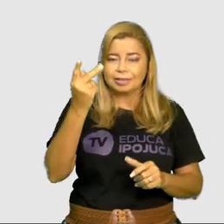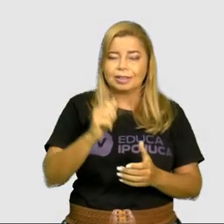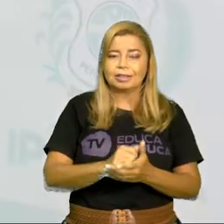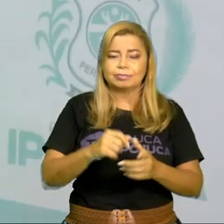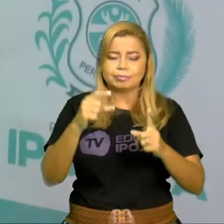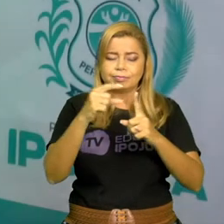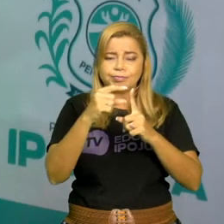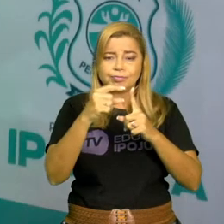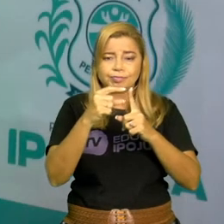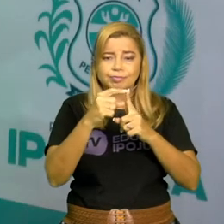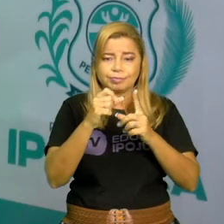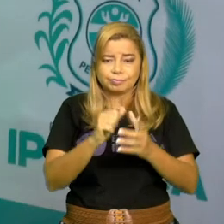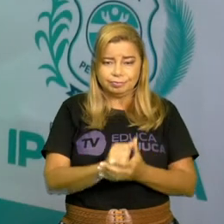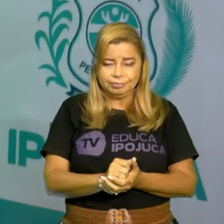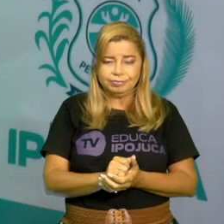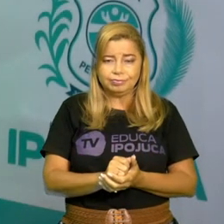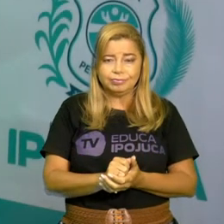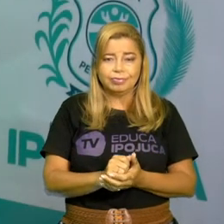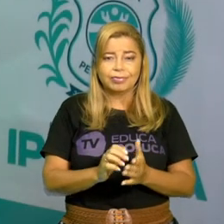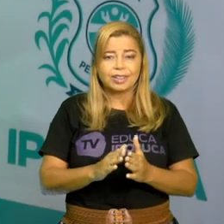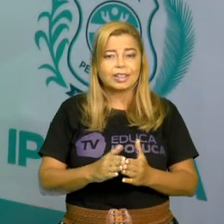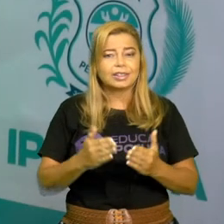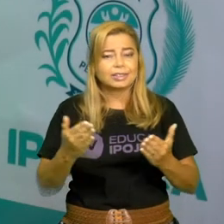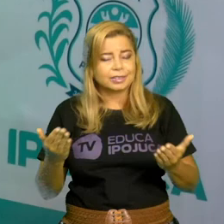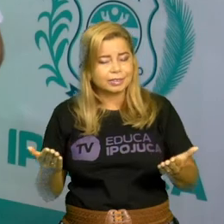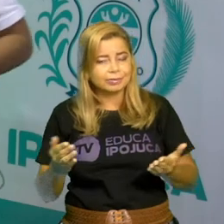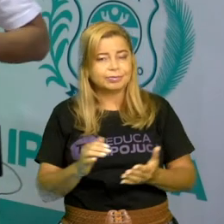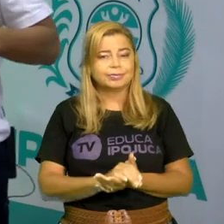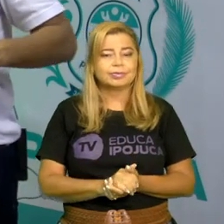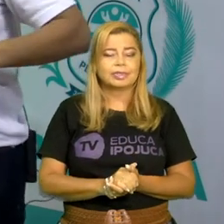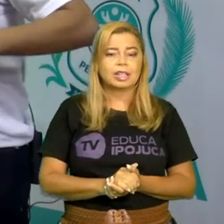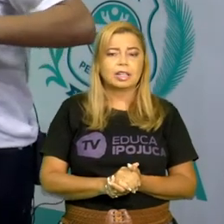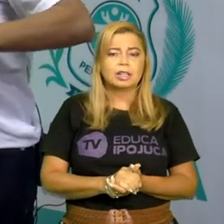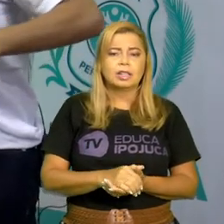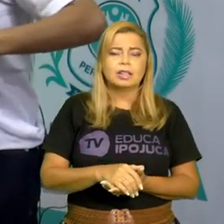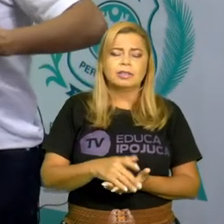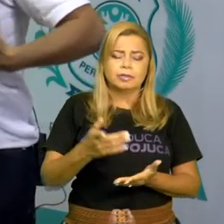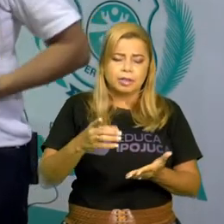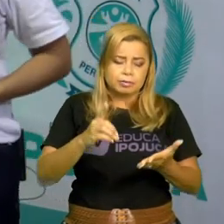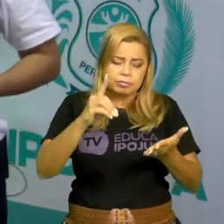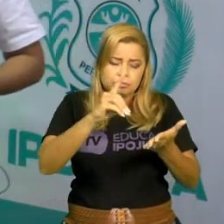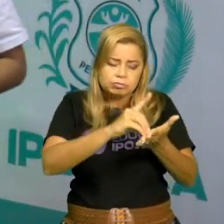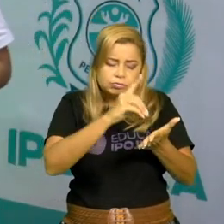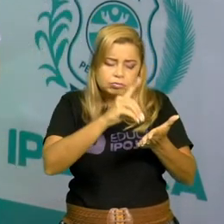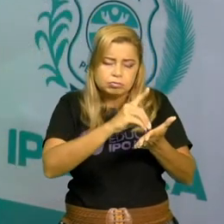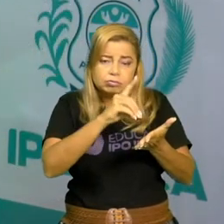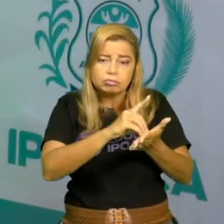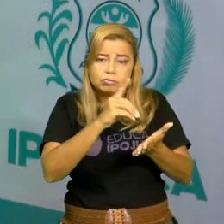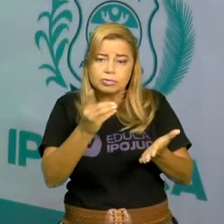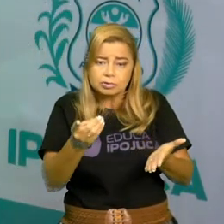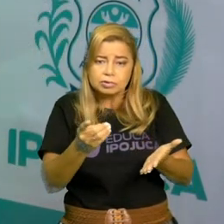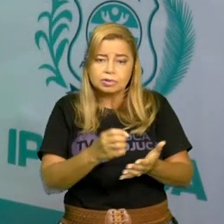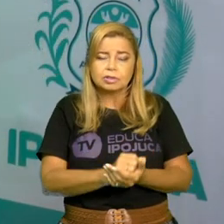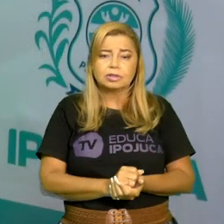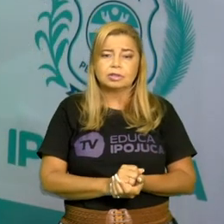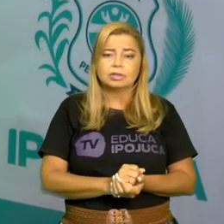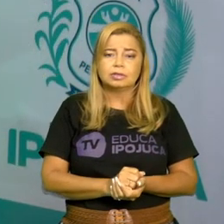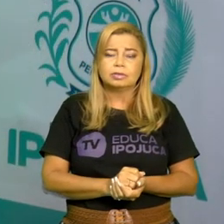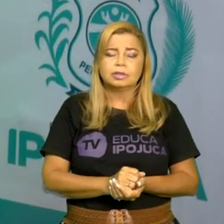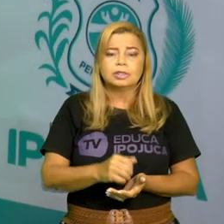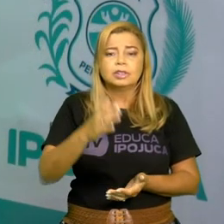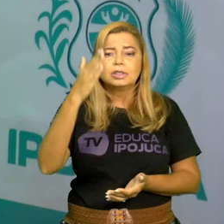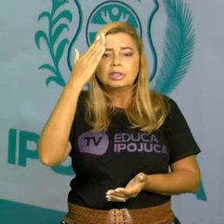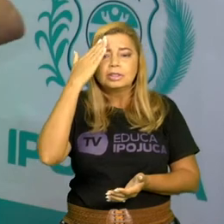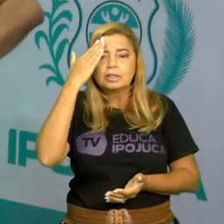vamos pegar uma caronazinha na nossa aula passada e pegar mais um pouquinho do nosso dicionário e entender